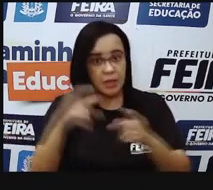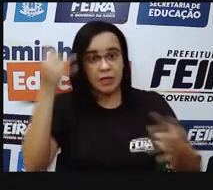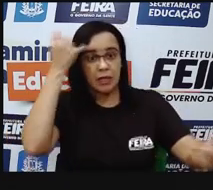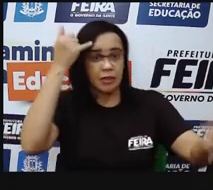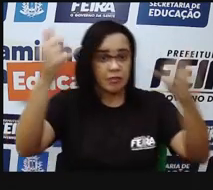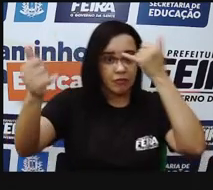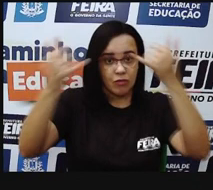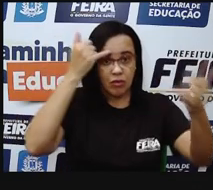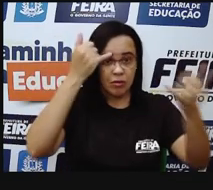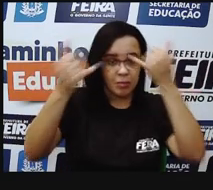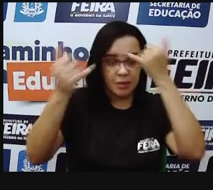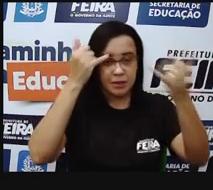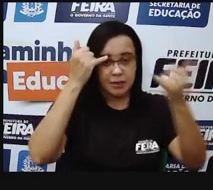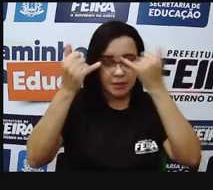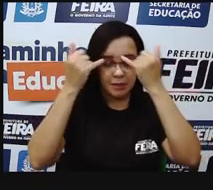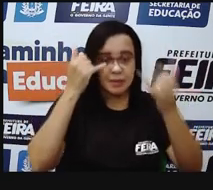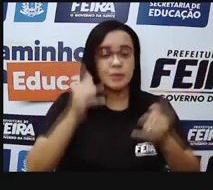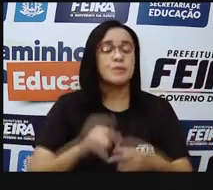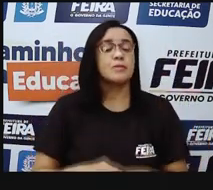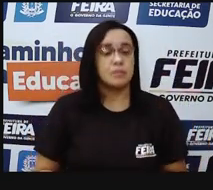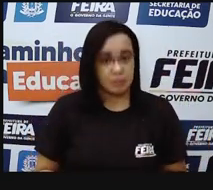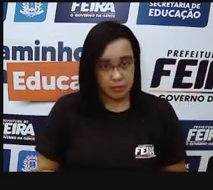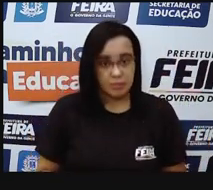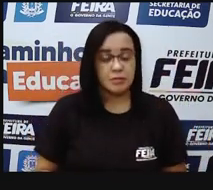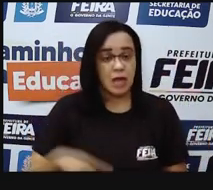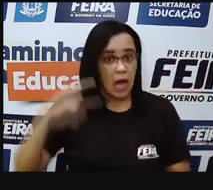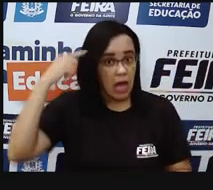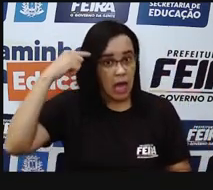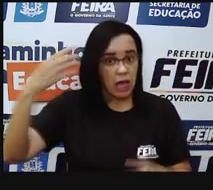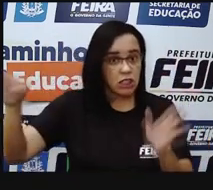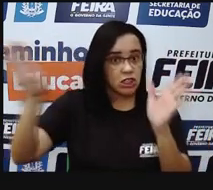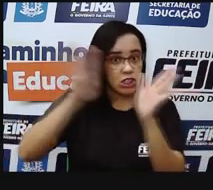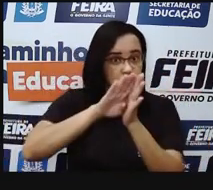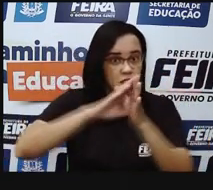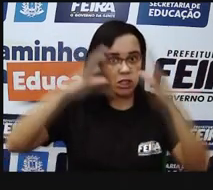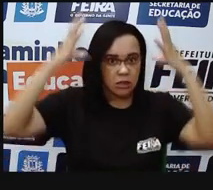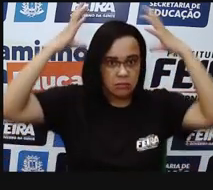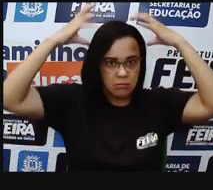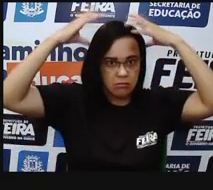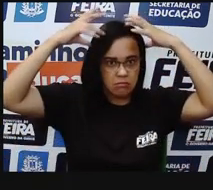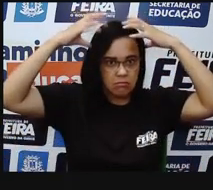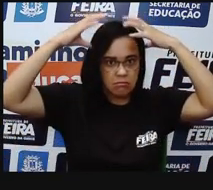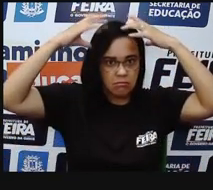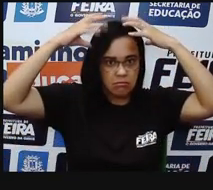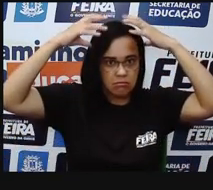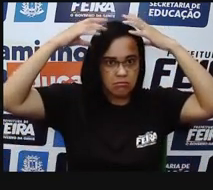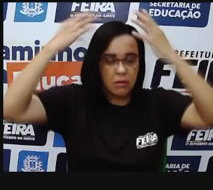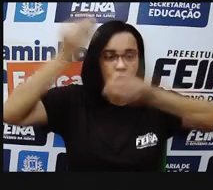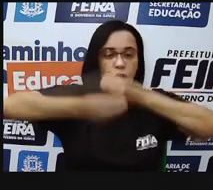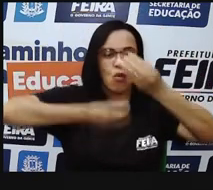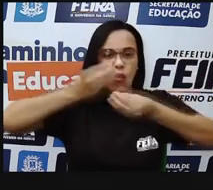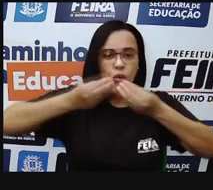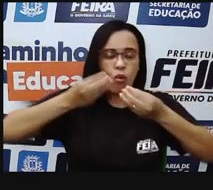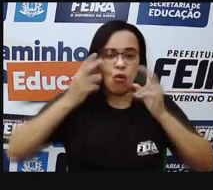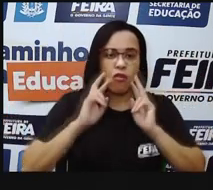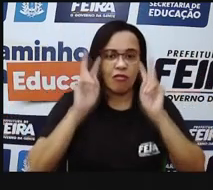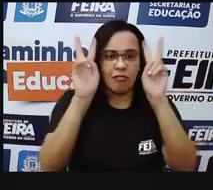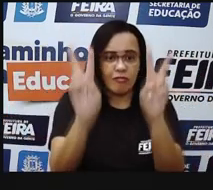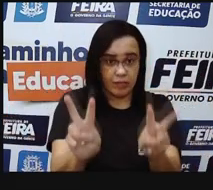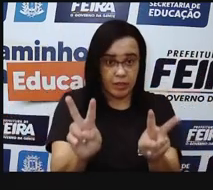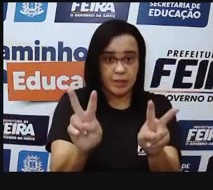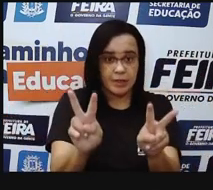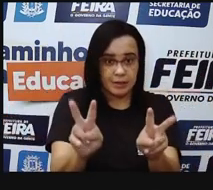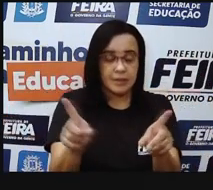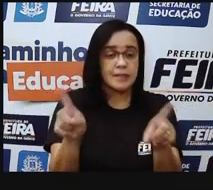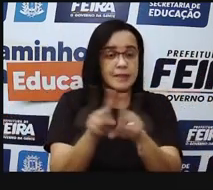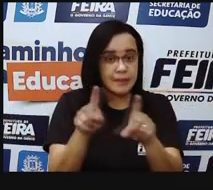óptico e ele chegue lá no nosso cérebro para que a consiga ver, né, e consiga